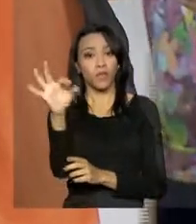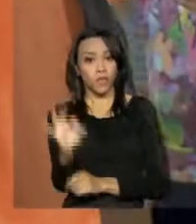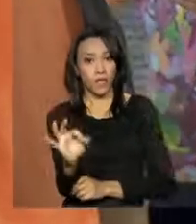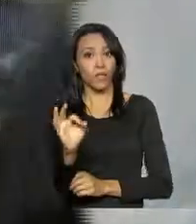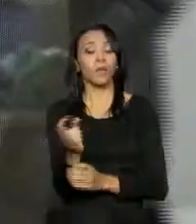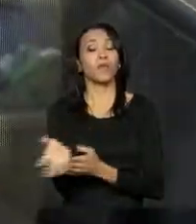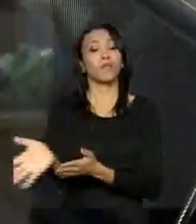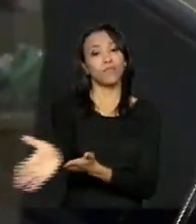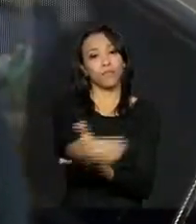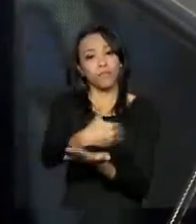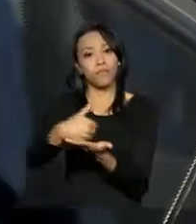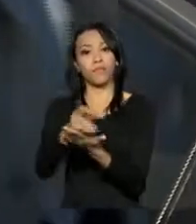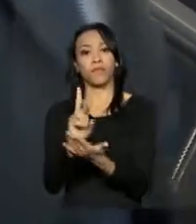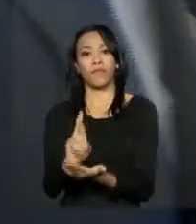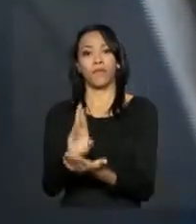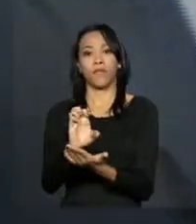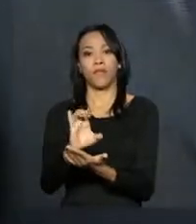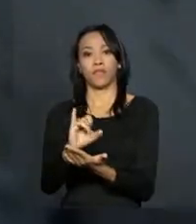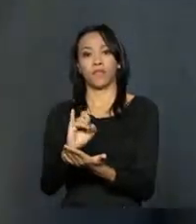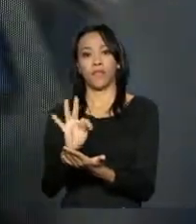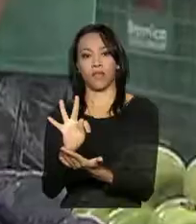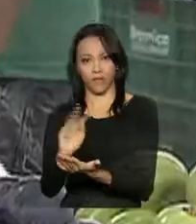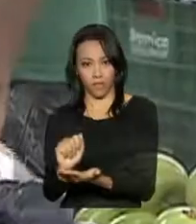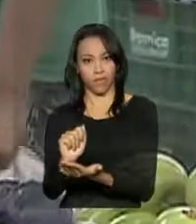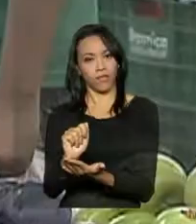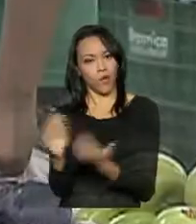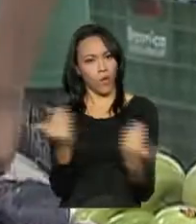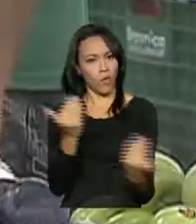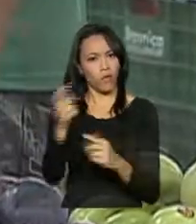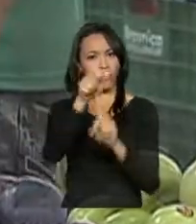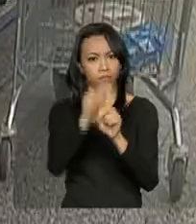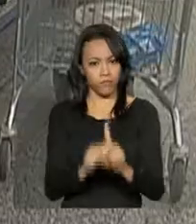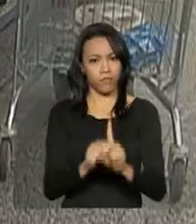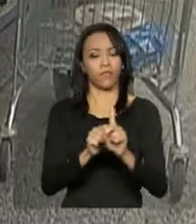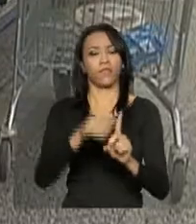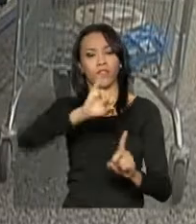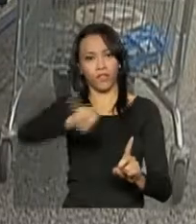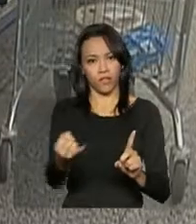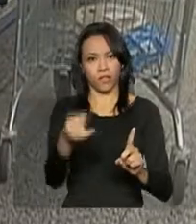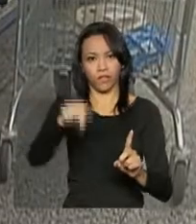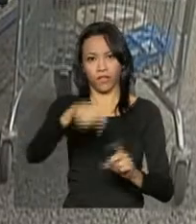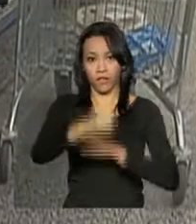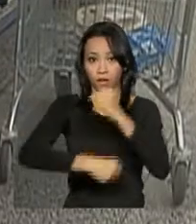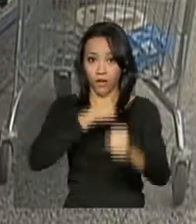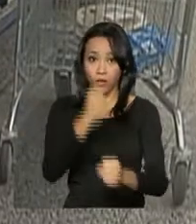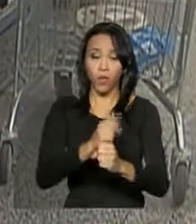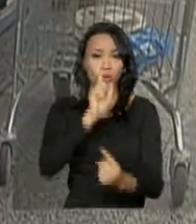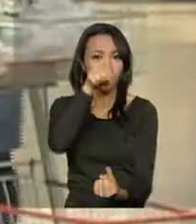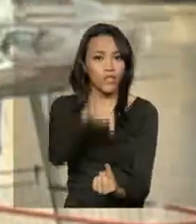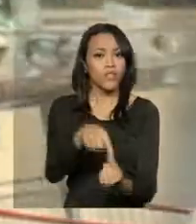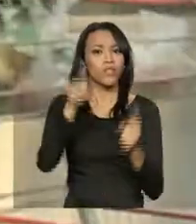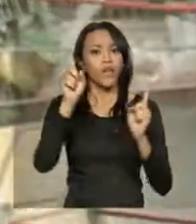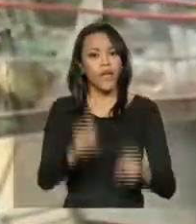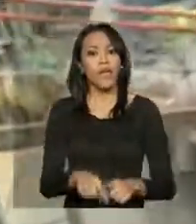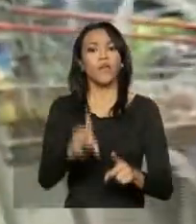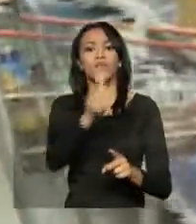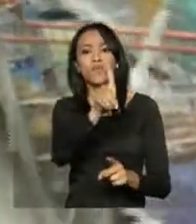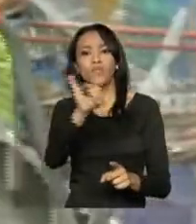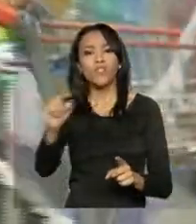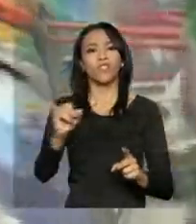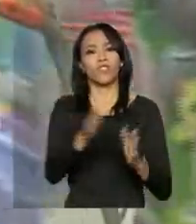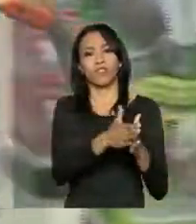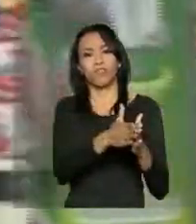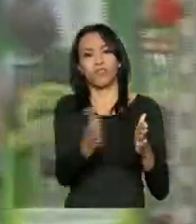em fevereiro, na comparação com janeiro deste ano. Segundo o IBGE, um dos motivos pelo aumento foi o número de dias úteis em